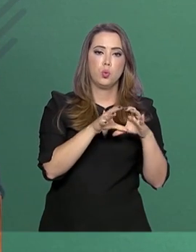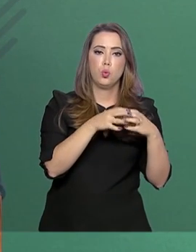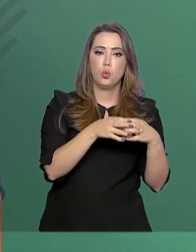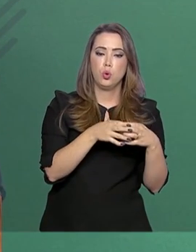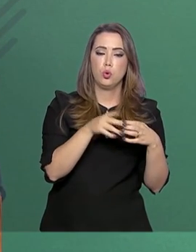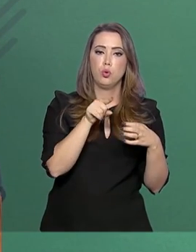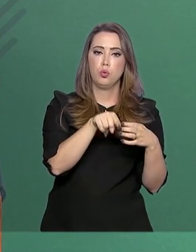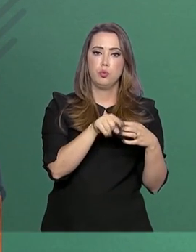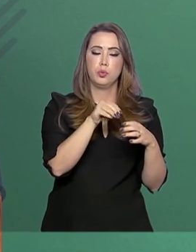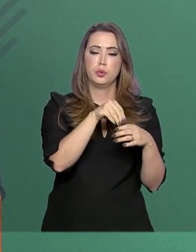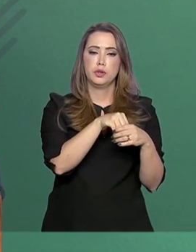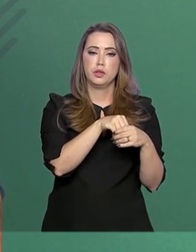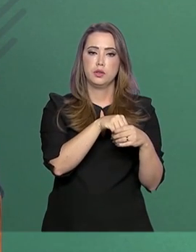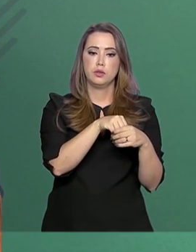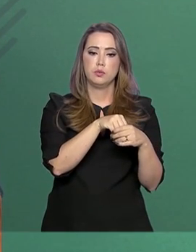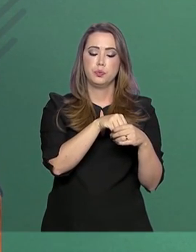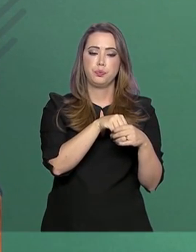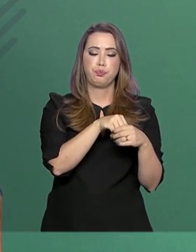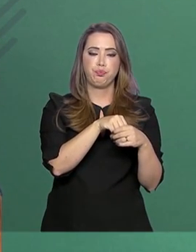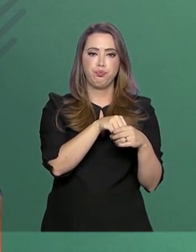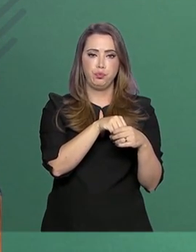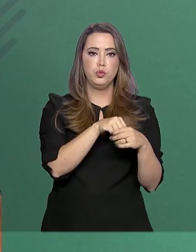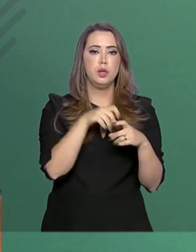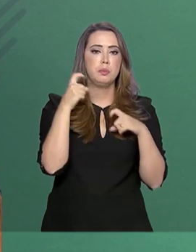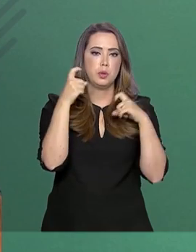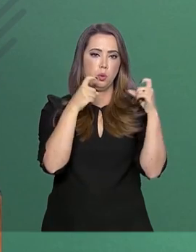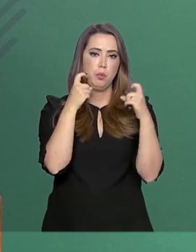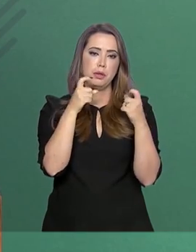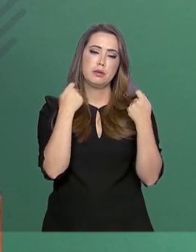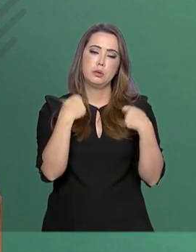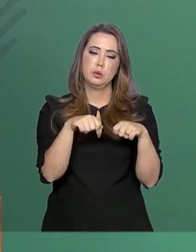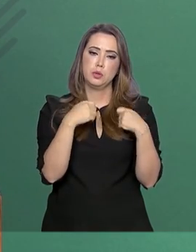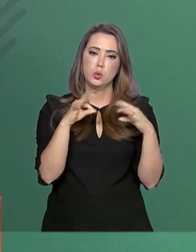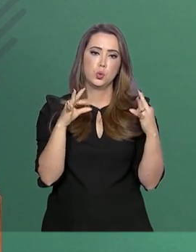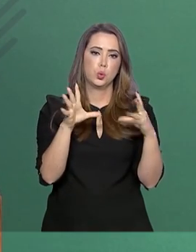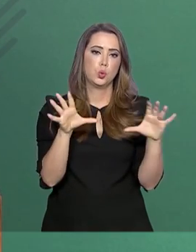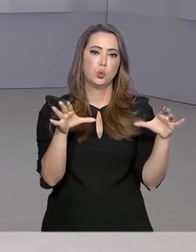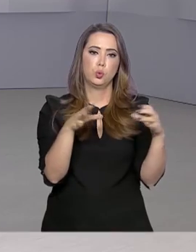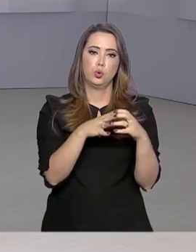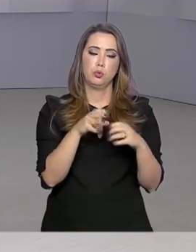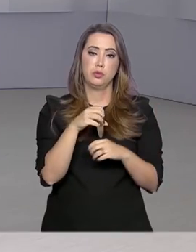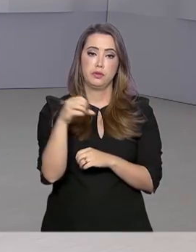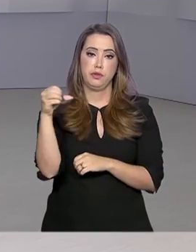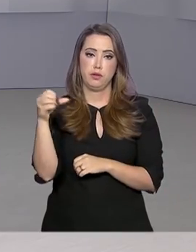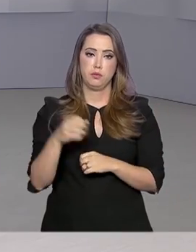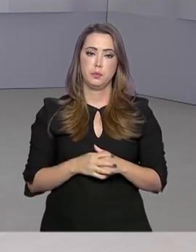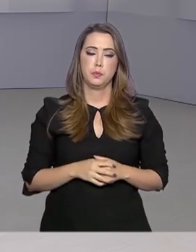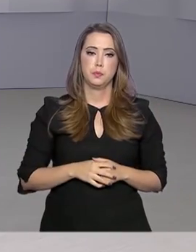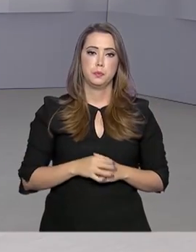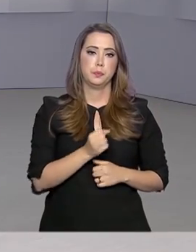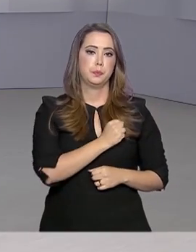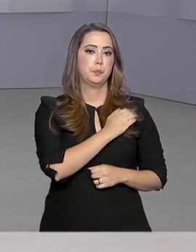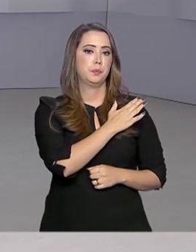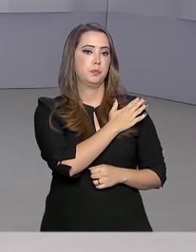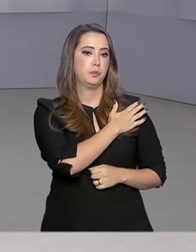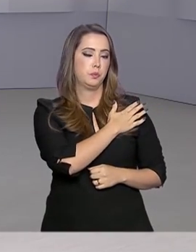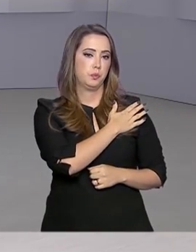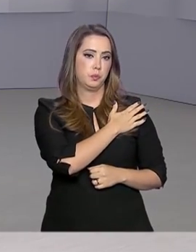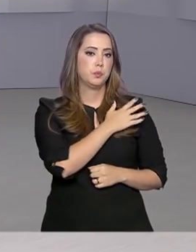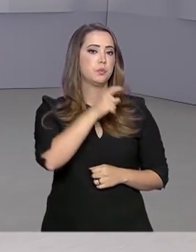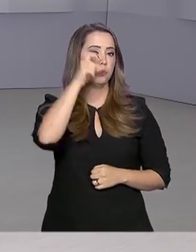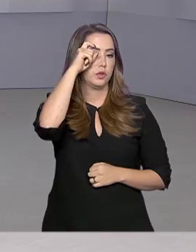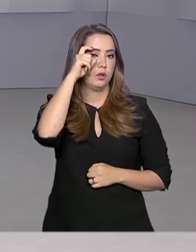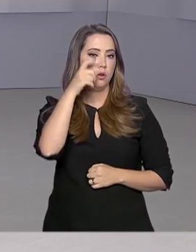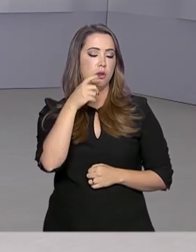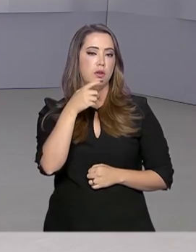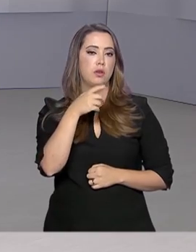também, dentro desse contexto, nós teremos as preocupações devidas com toda a comitiva. O vice-presidente Hamilton Mourão